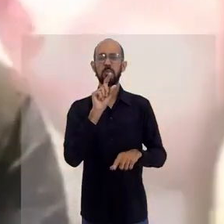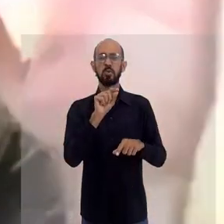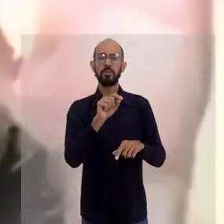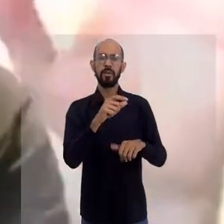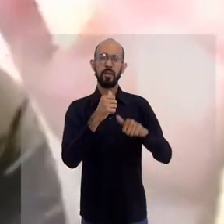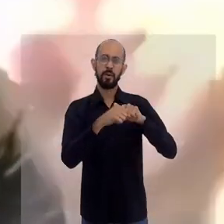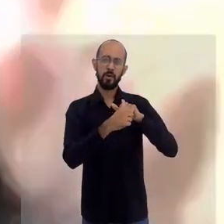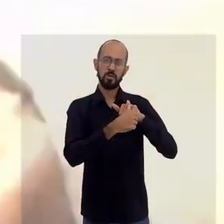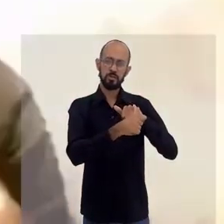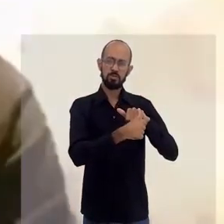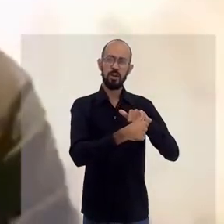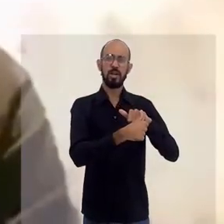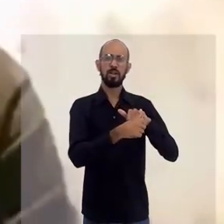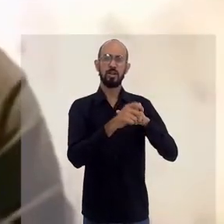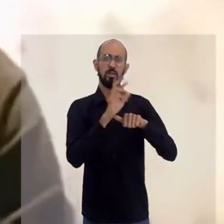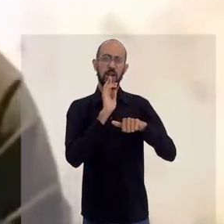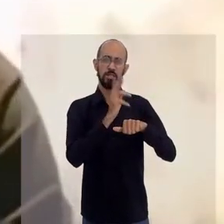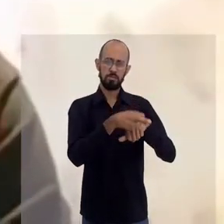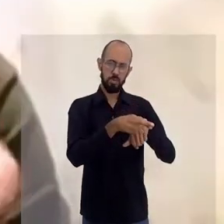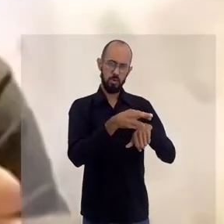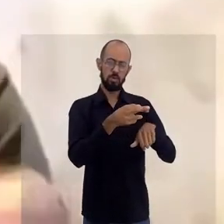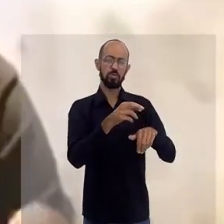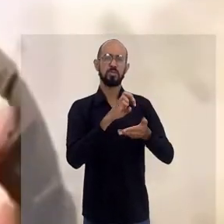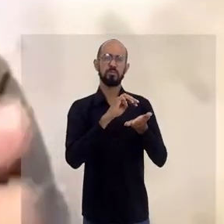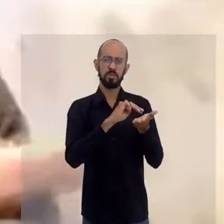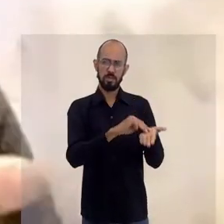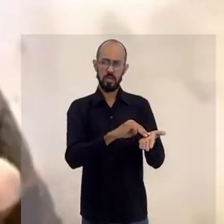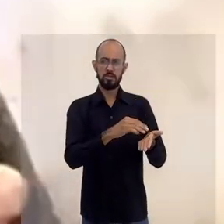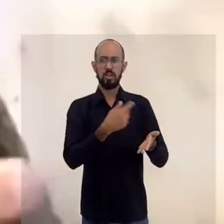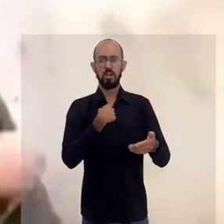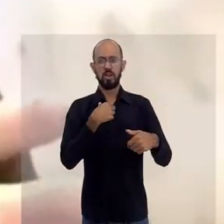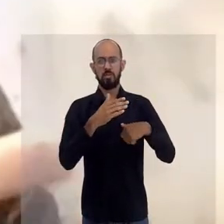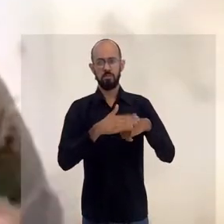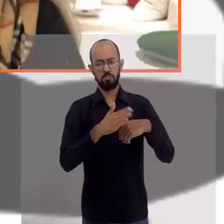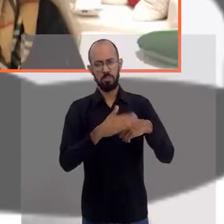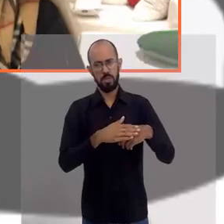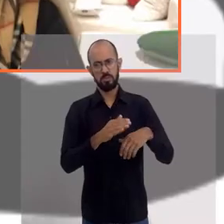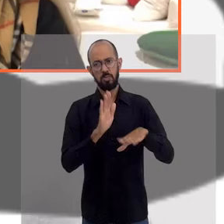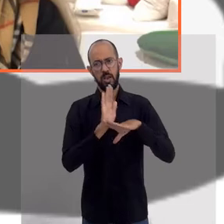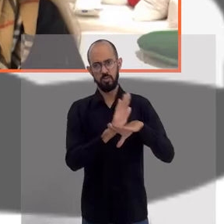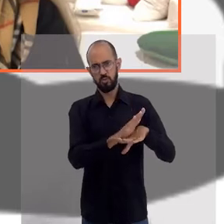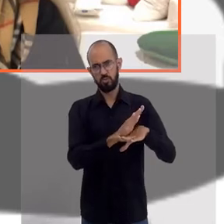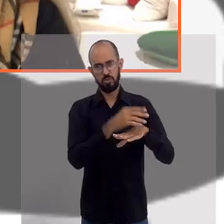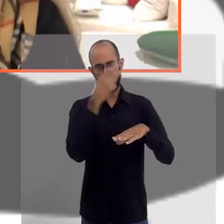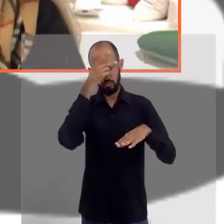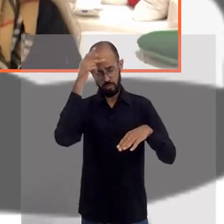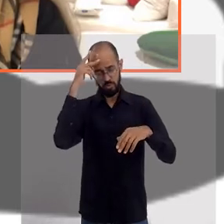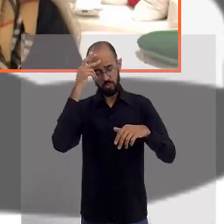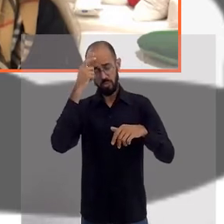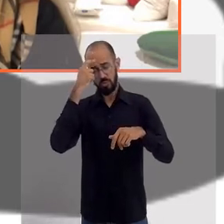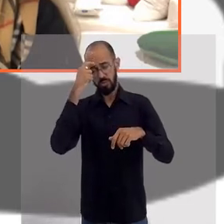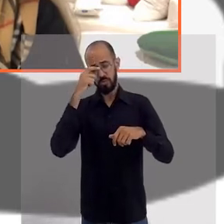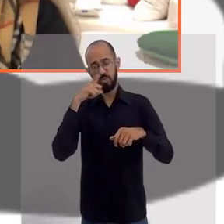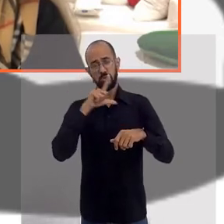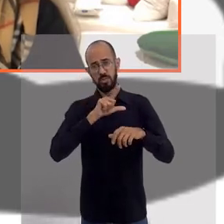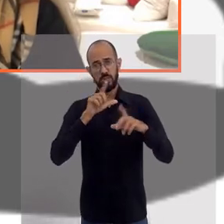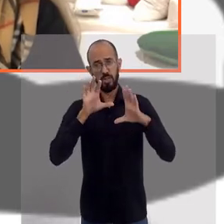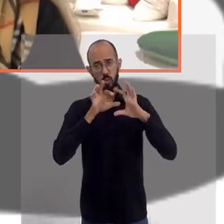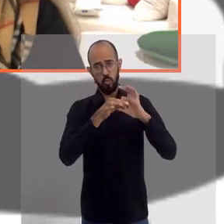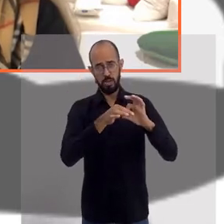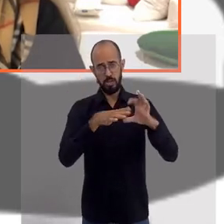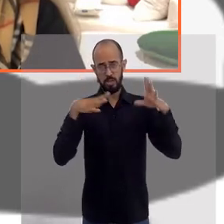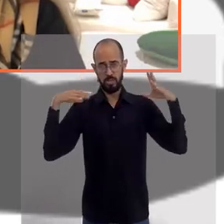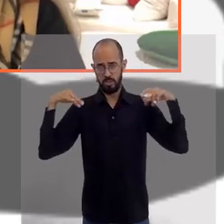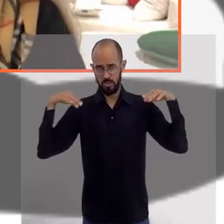de barras. E eu sou... Eu respondo as mensagens, eu sou o suporte e ajudo as pessoas a prospectar esses